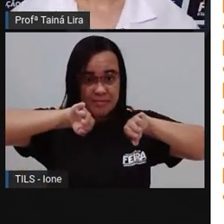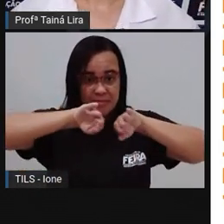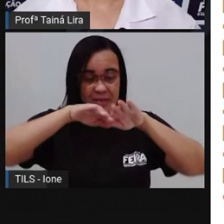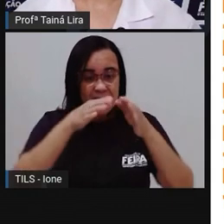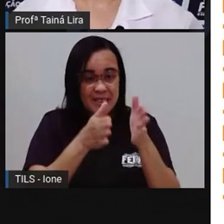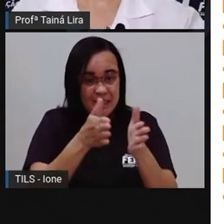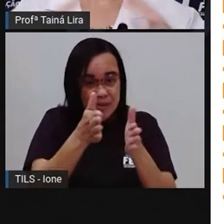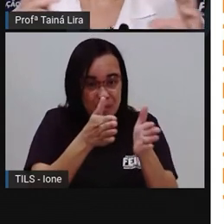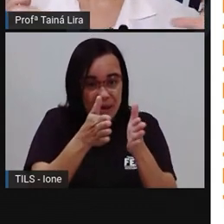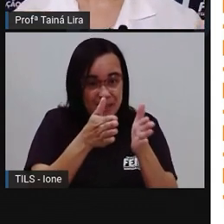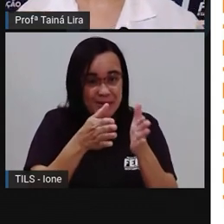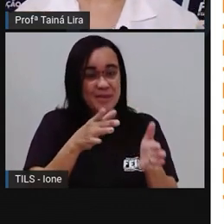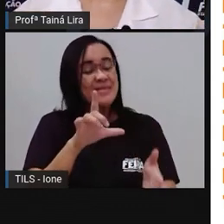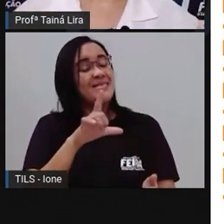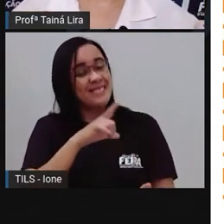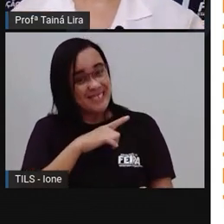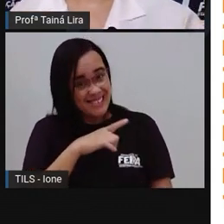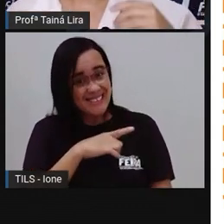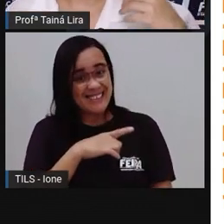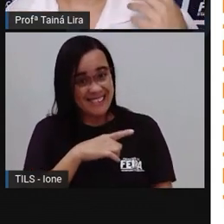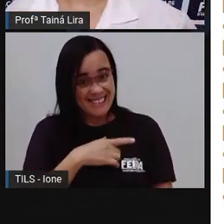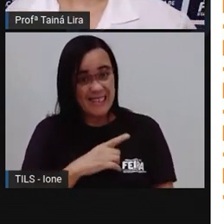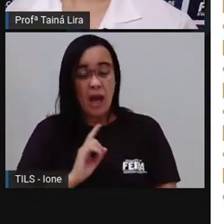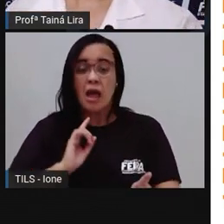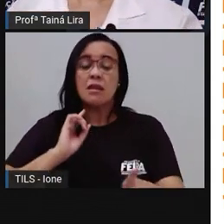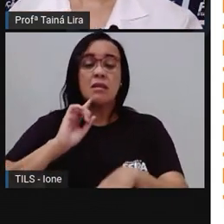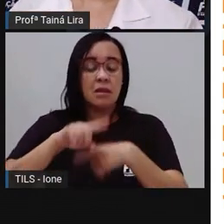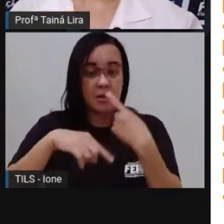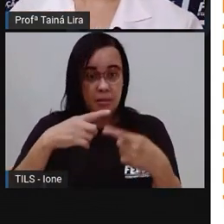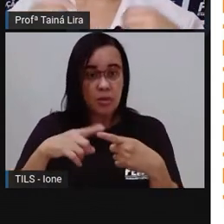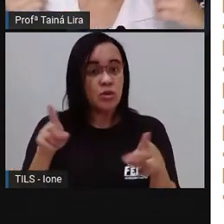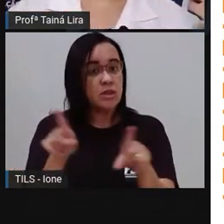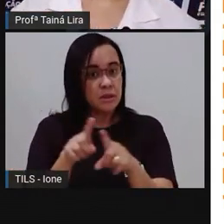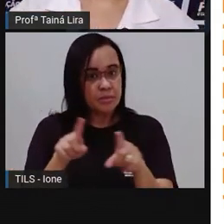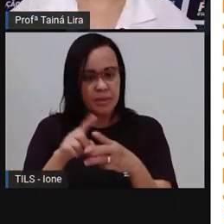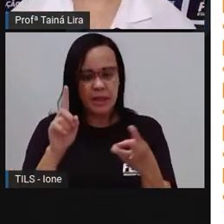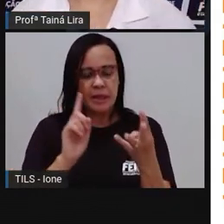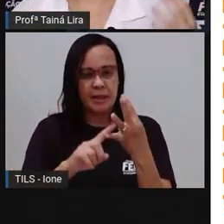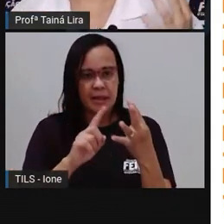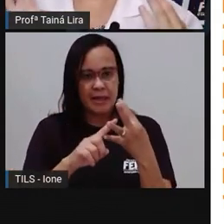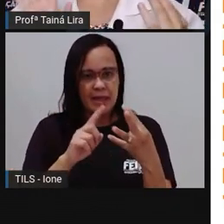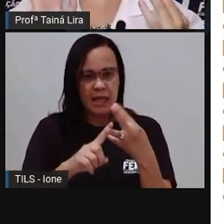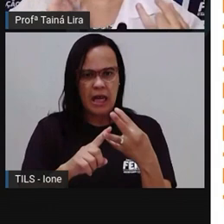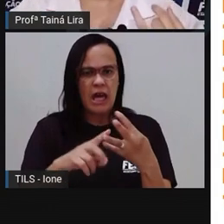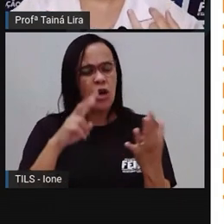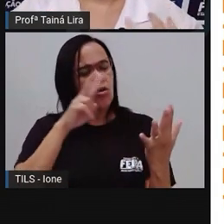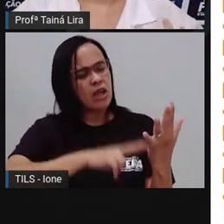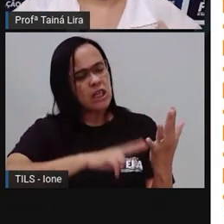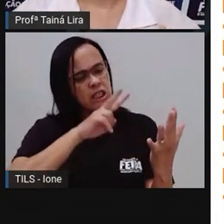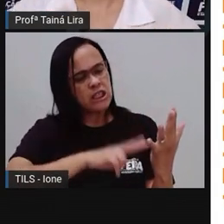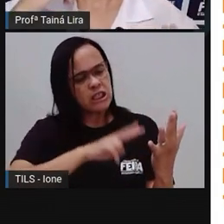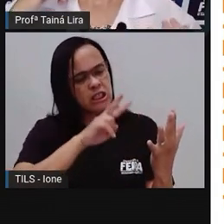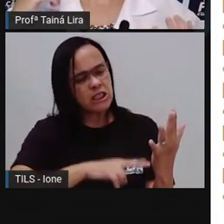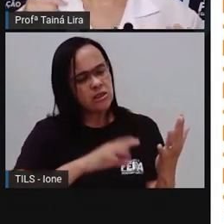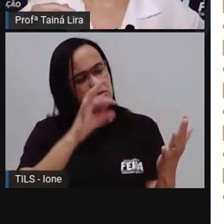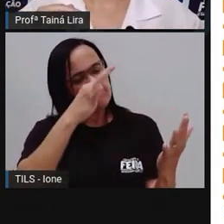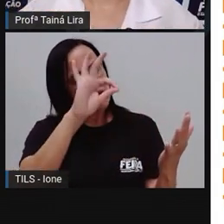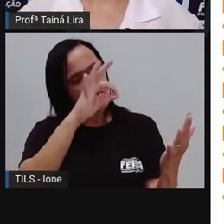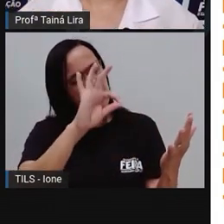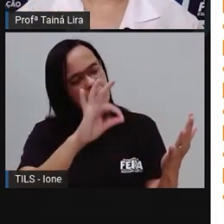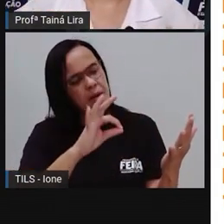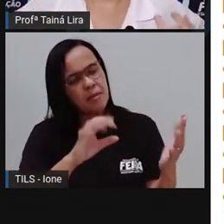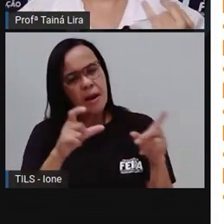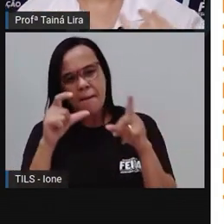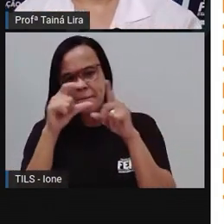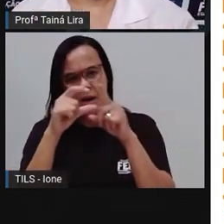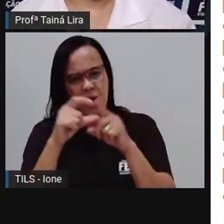Passar limpo em uma folha nova. Então, depois que eu já fiz toda a correção, eu olhei se tem palavra que